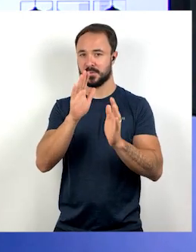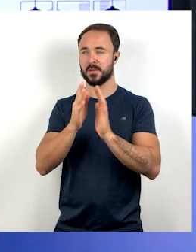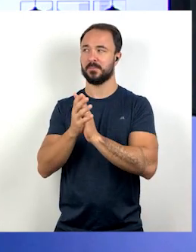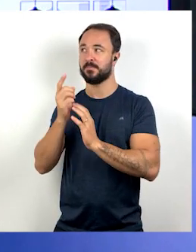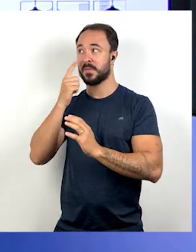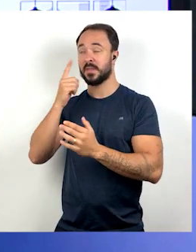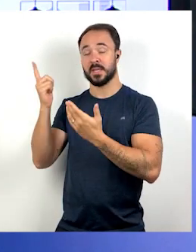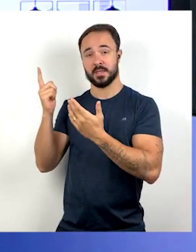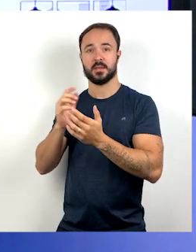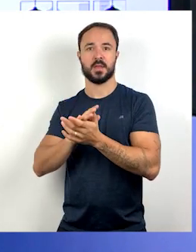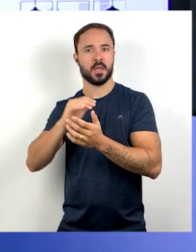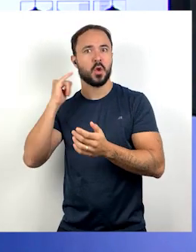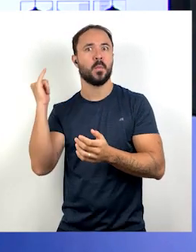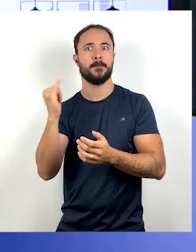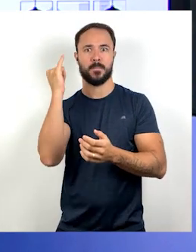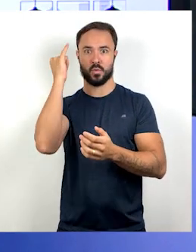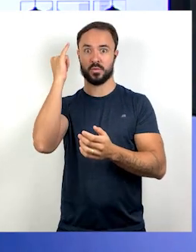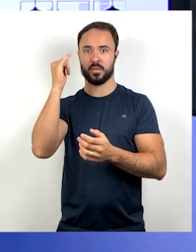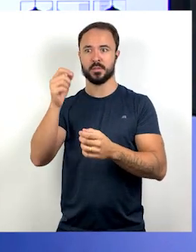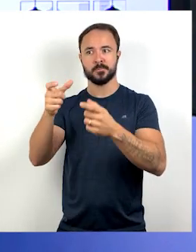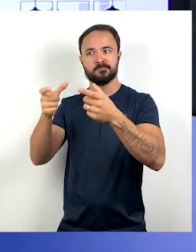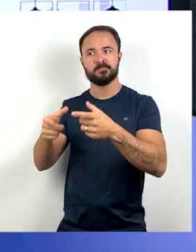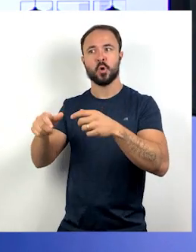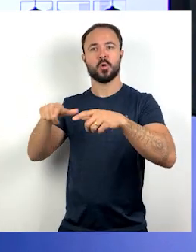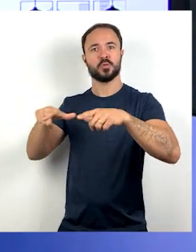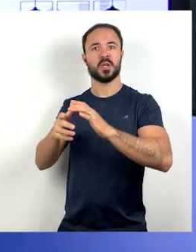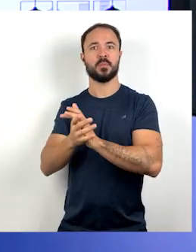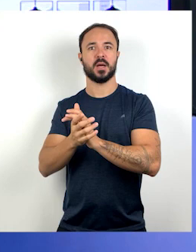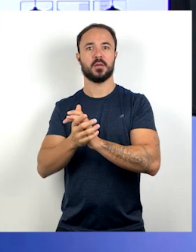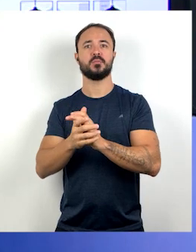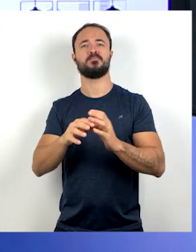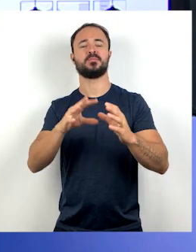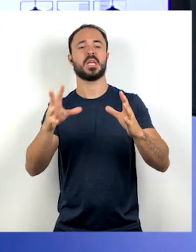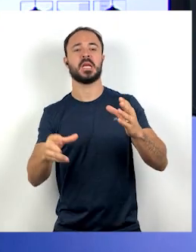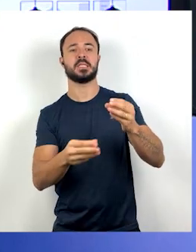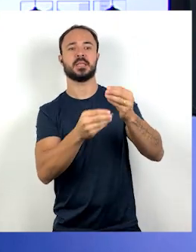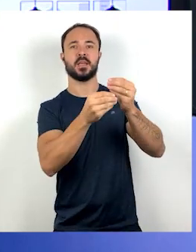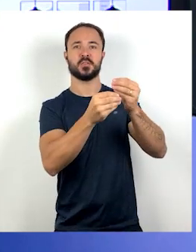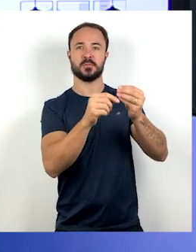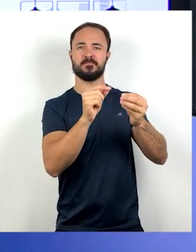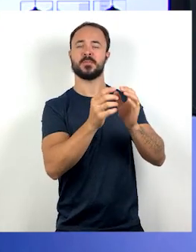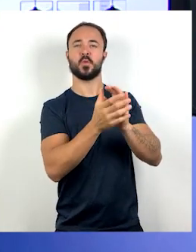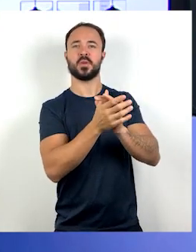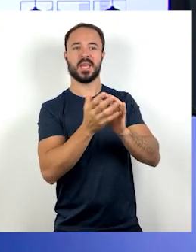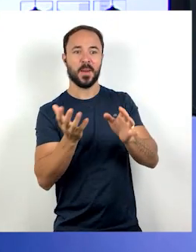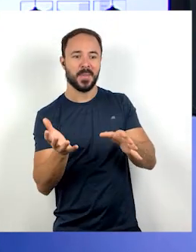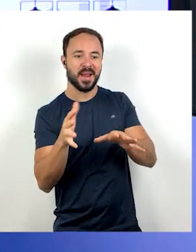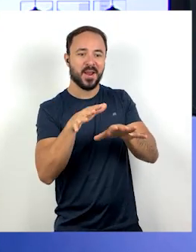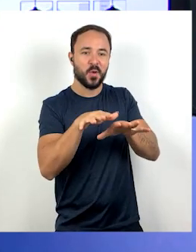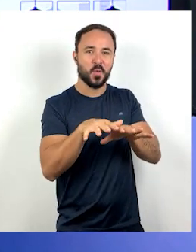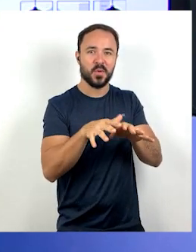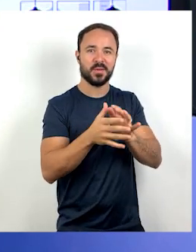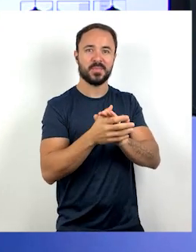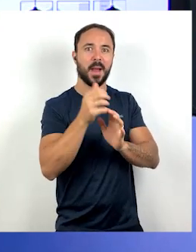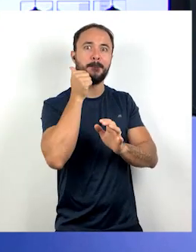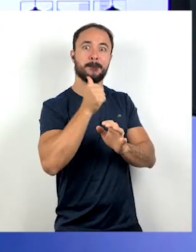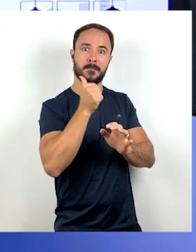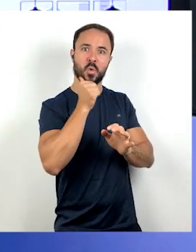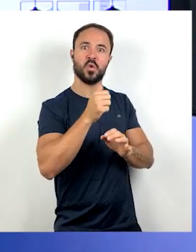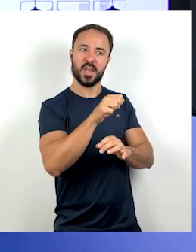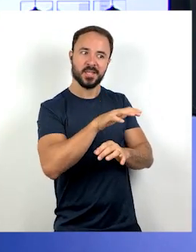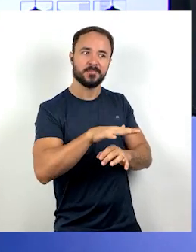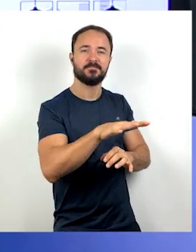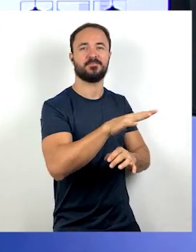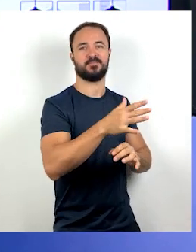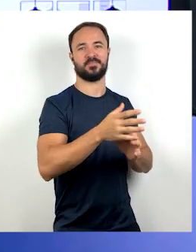que é a inserção da mulher nesse mercado, nesse mundo do trabalho, porque nem sempre foi assim, né? Antigamente